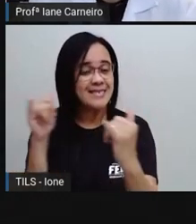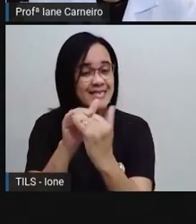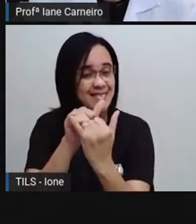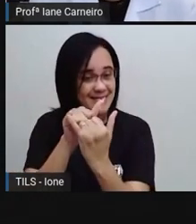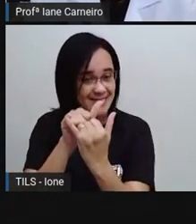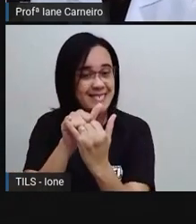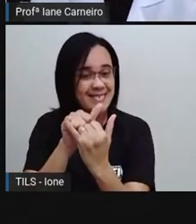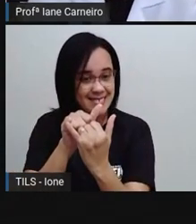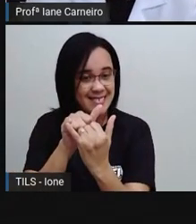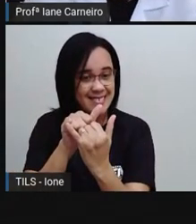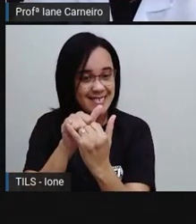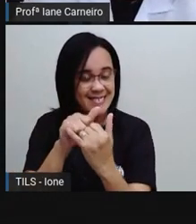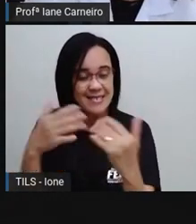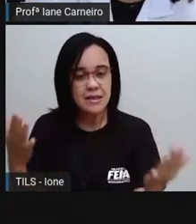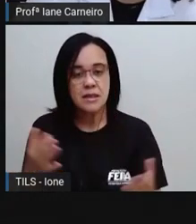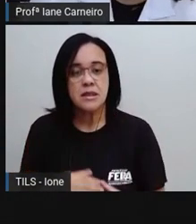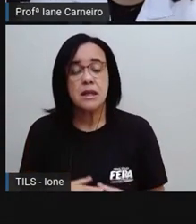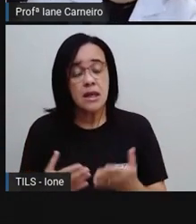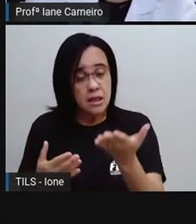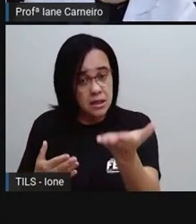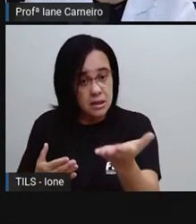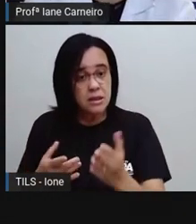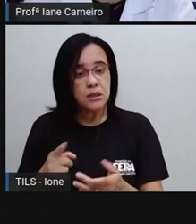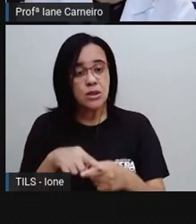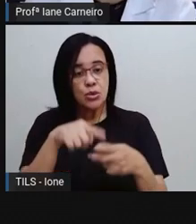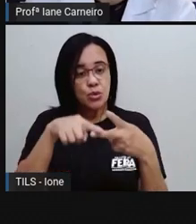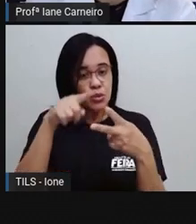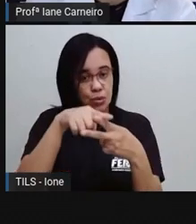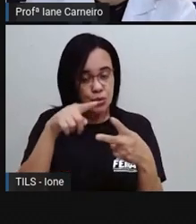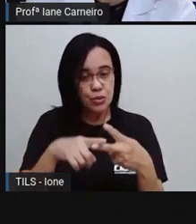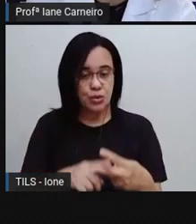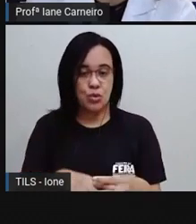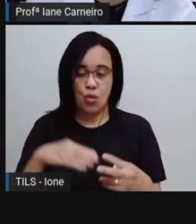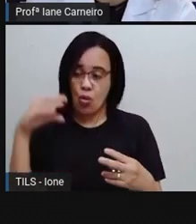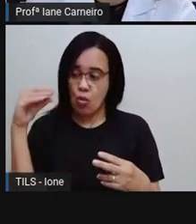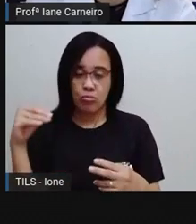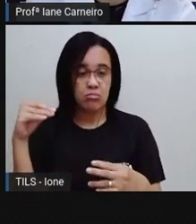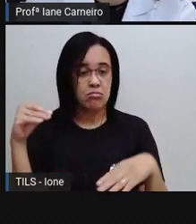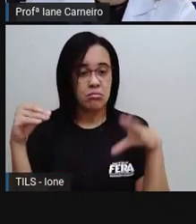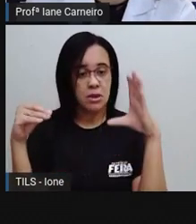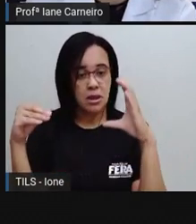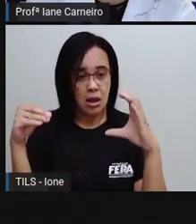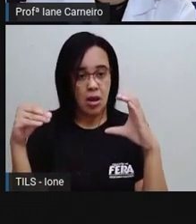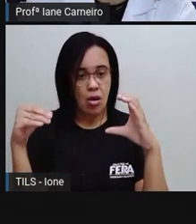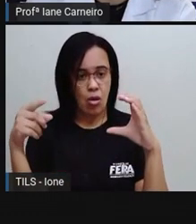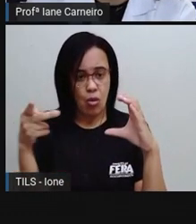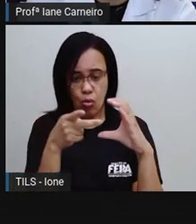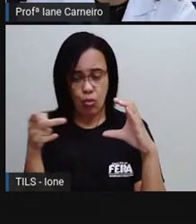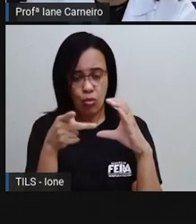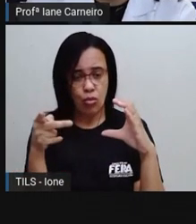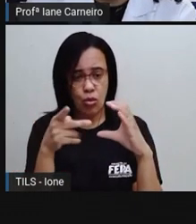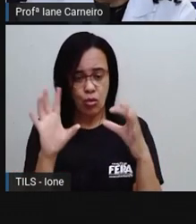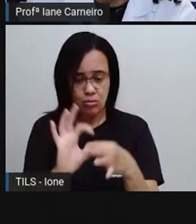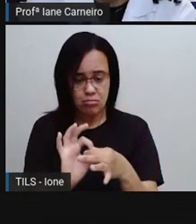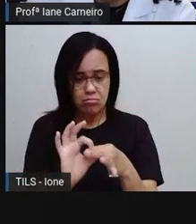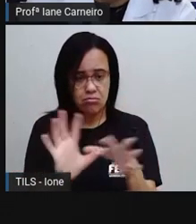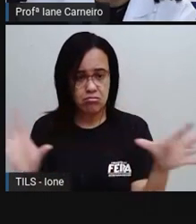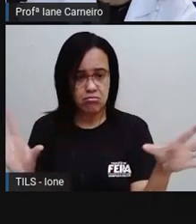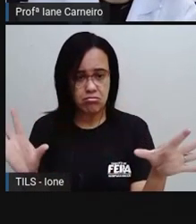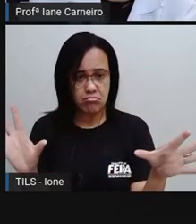ó. Como o Cravo e a Rosa poderiam resolver o conflito entre eles, então?